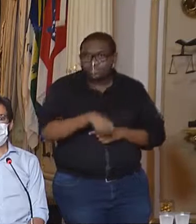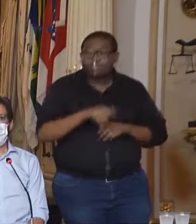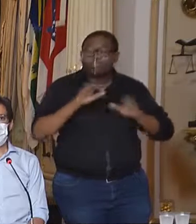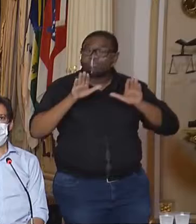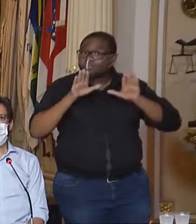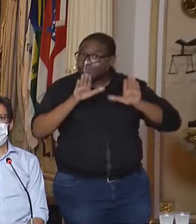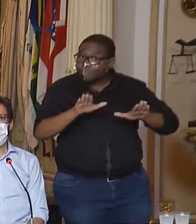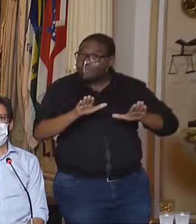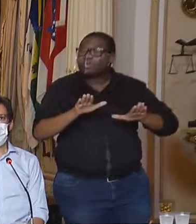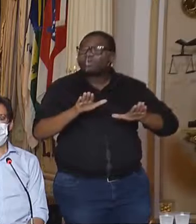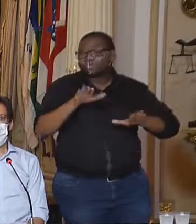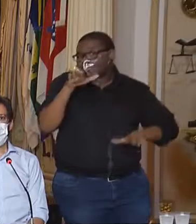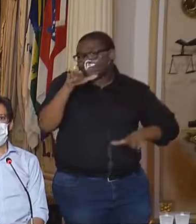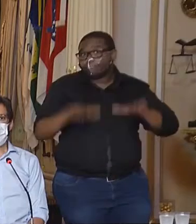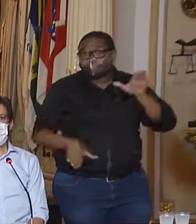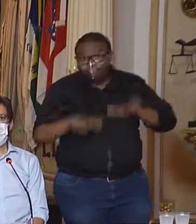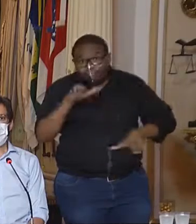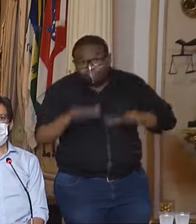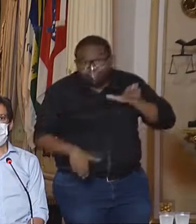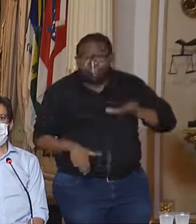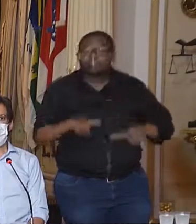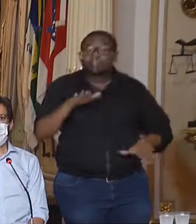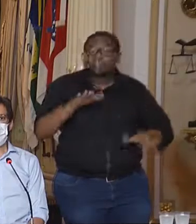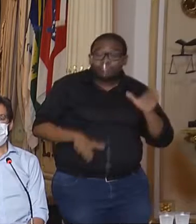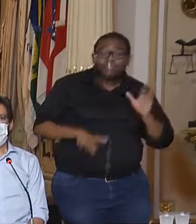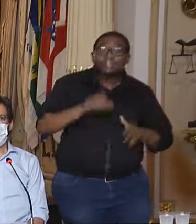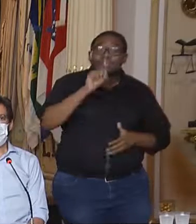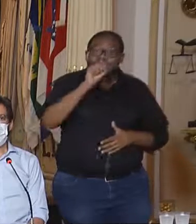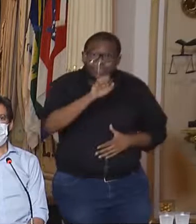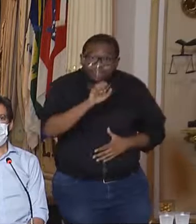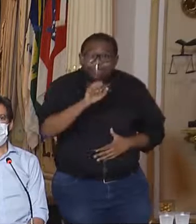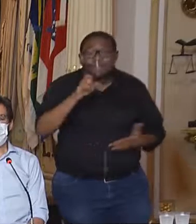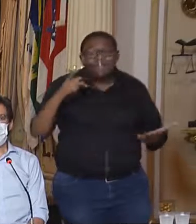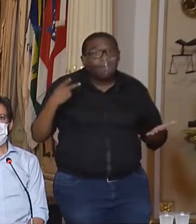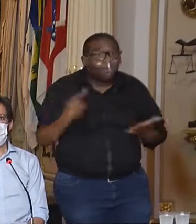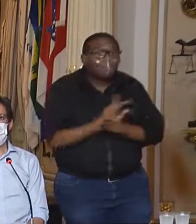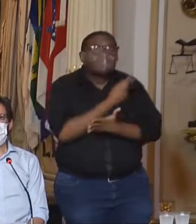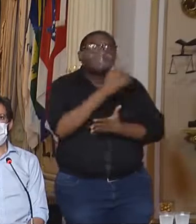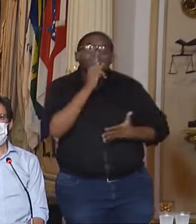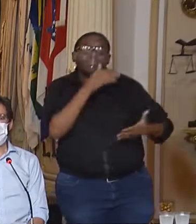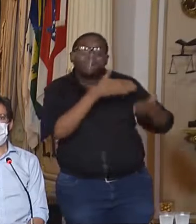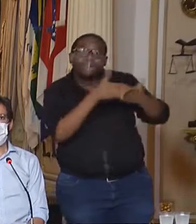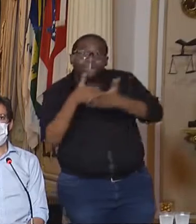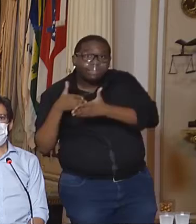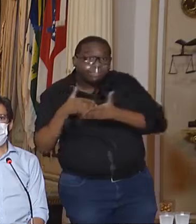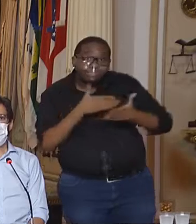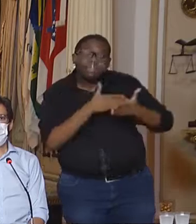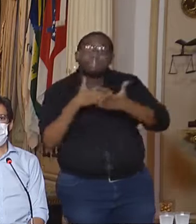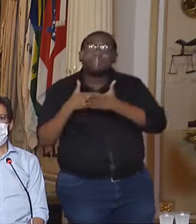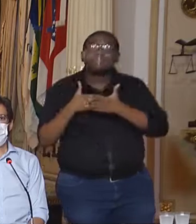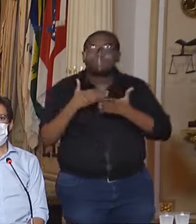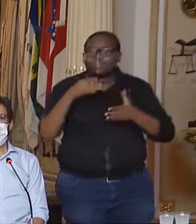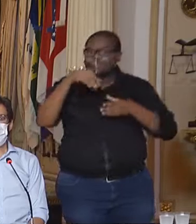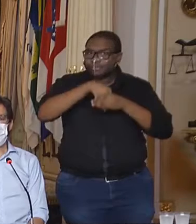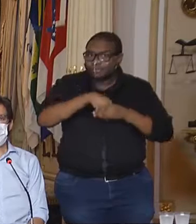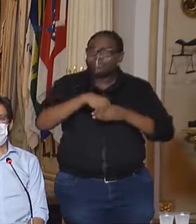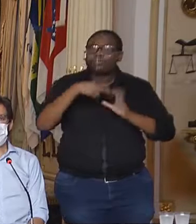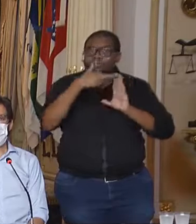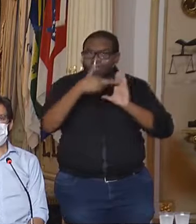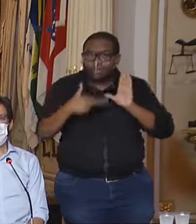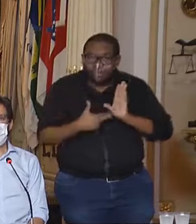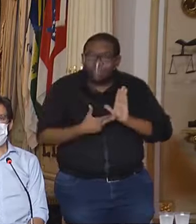eventualmente, se alguém ultrapassar os limites que estão estabelecidos no protocolo,